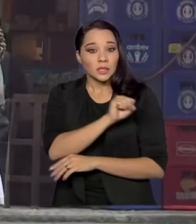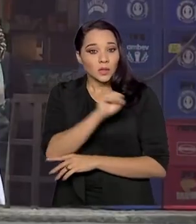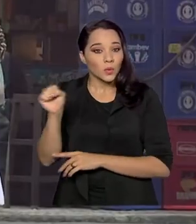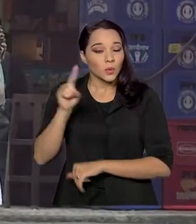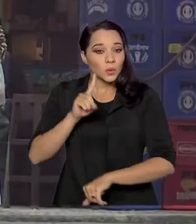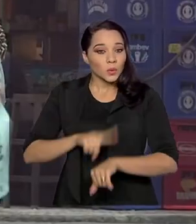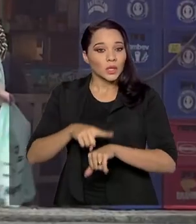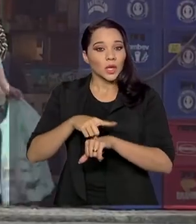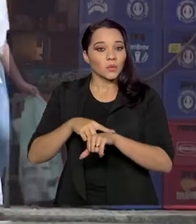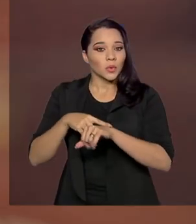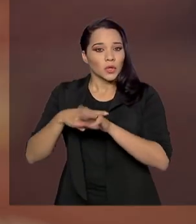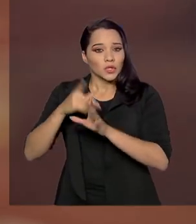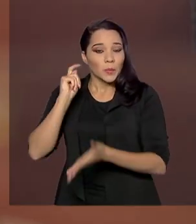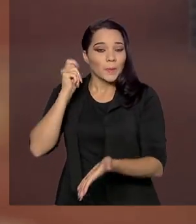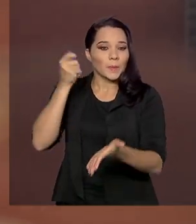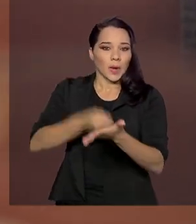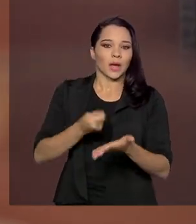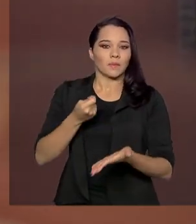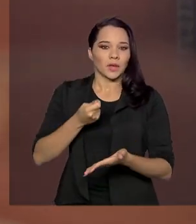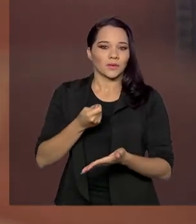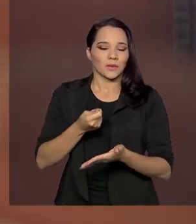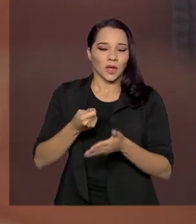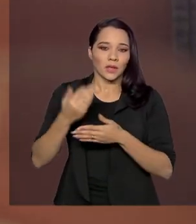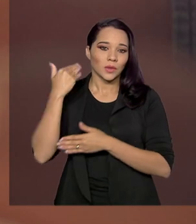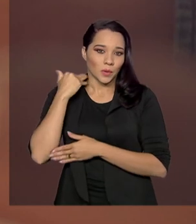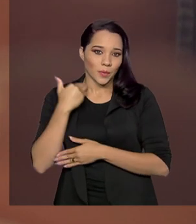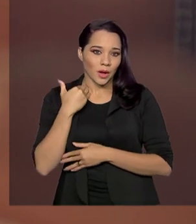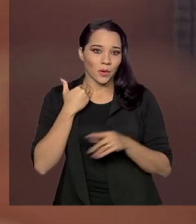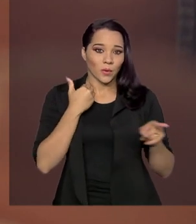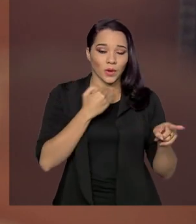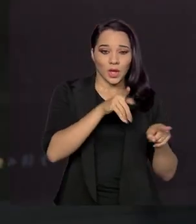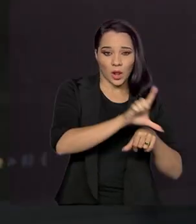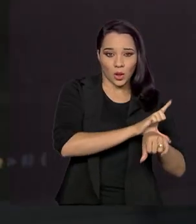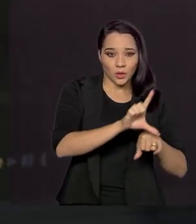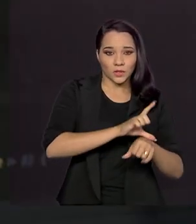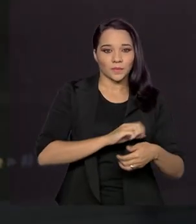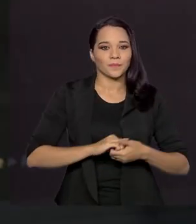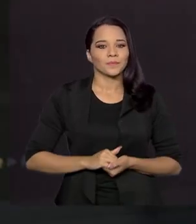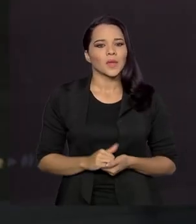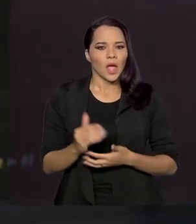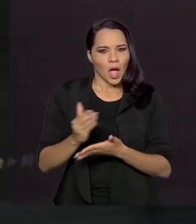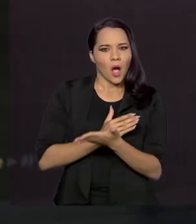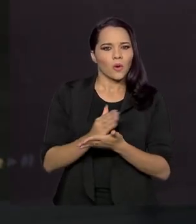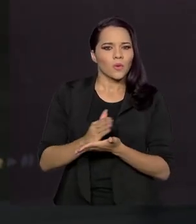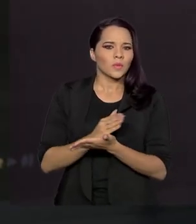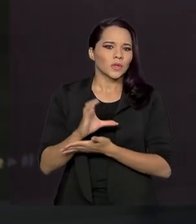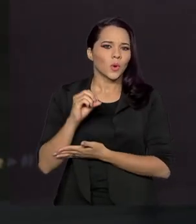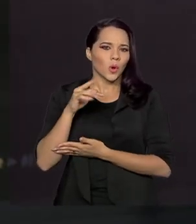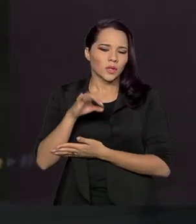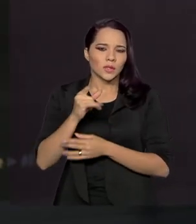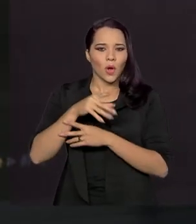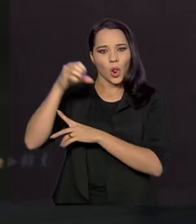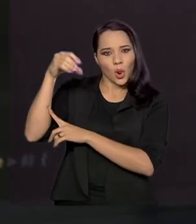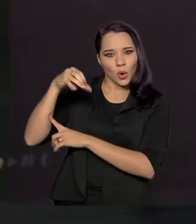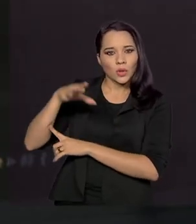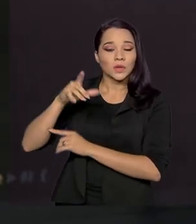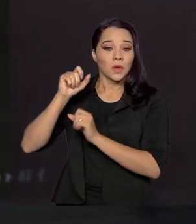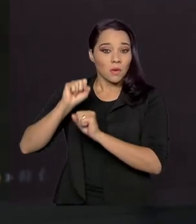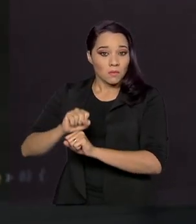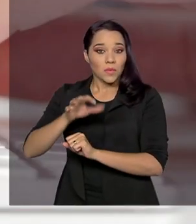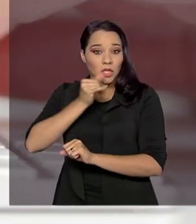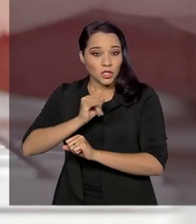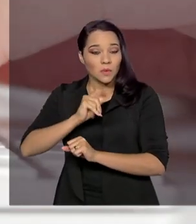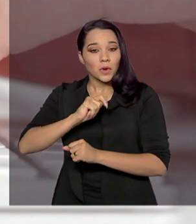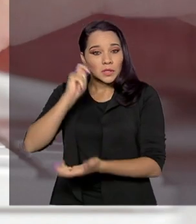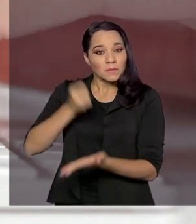o tempo de liquidação do pagamento entre o banco e o estabelecimento. Algumas contas, como a de luz, poderão ser pagas